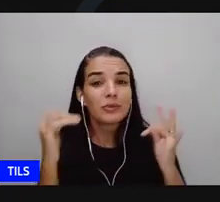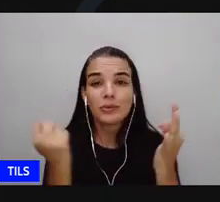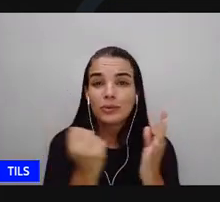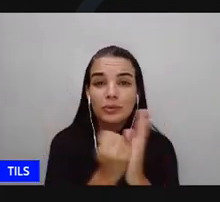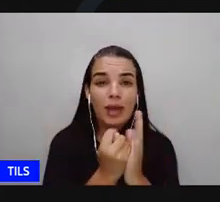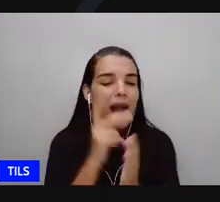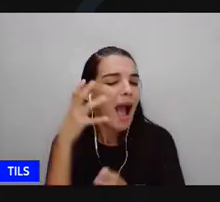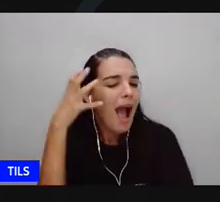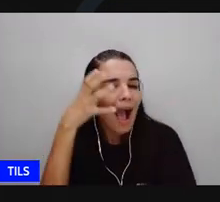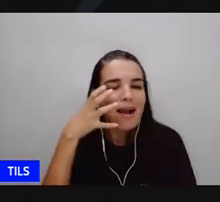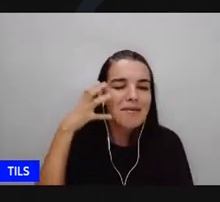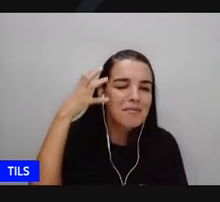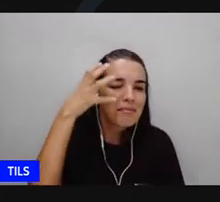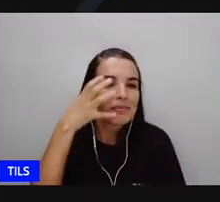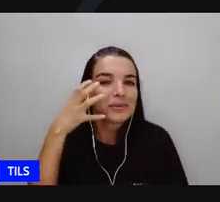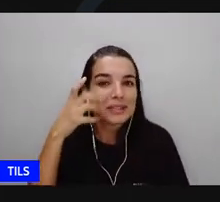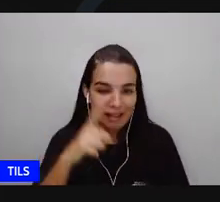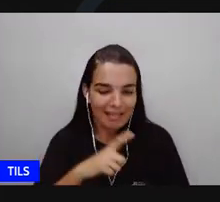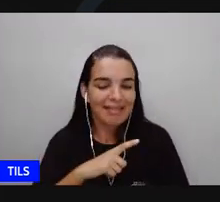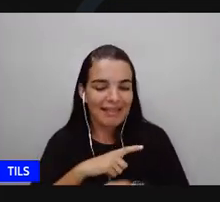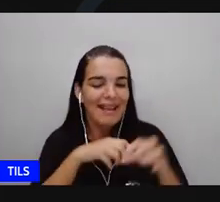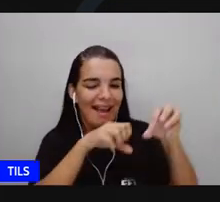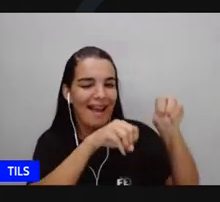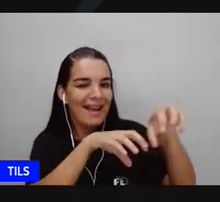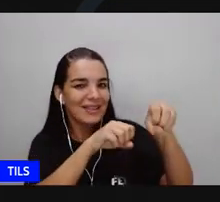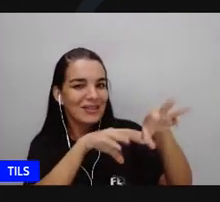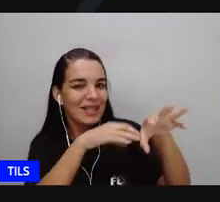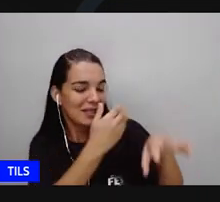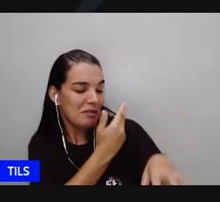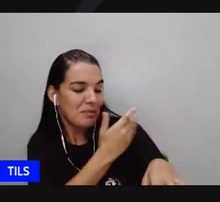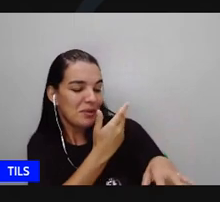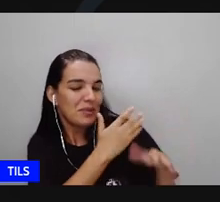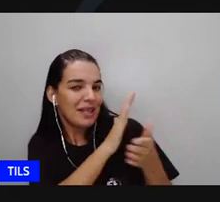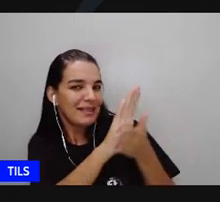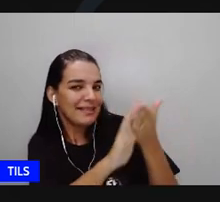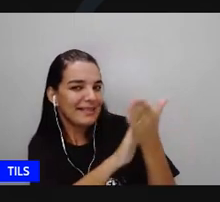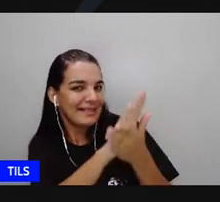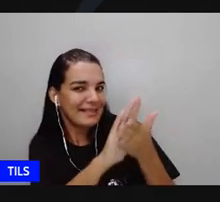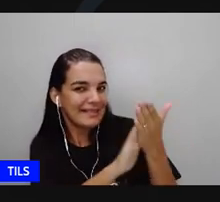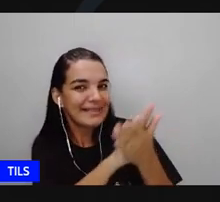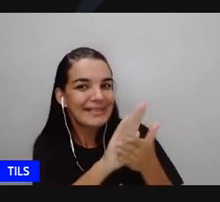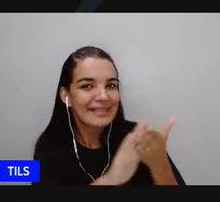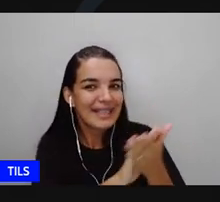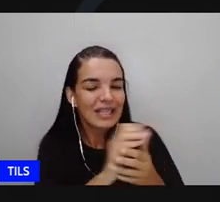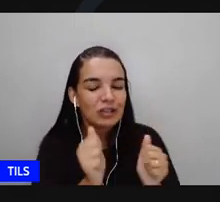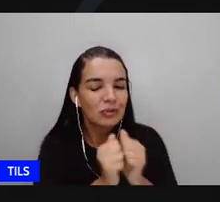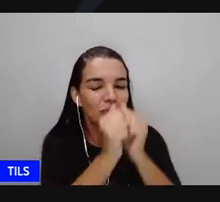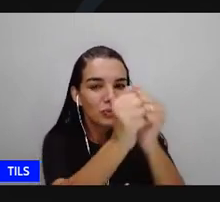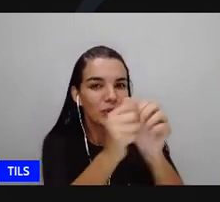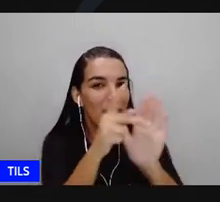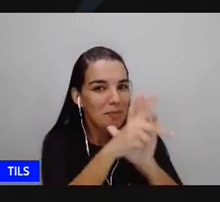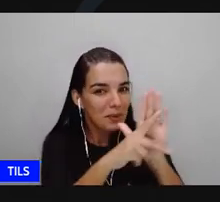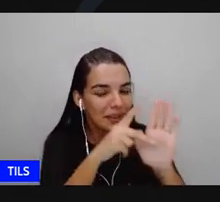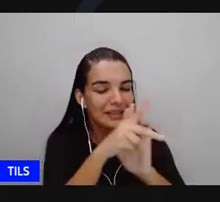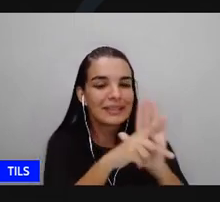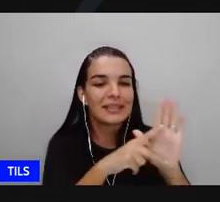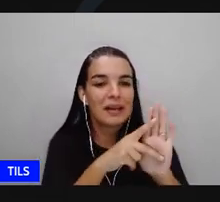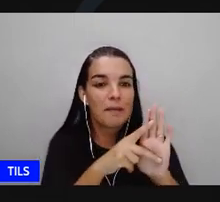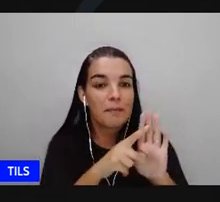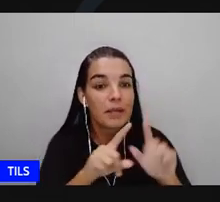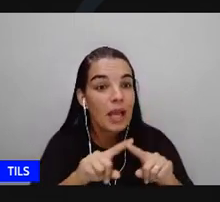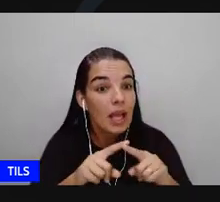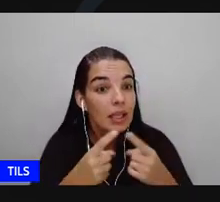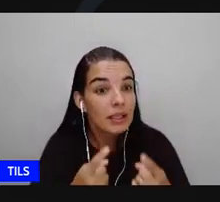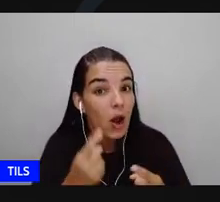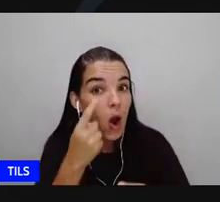música aqui tem educação antirracista e segue a poesia da professora Beth Barst então olha a